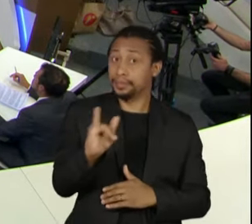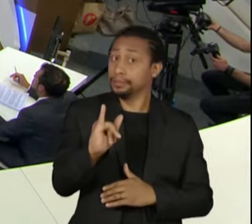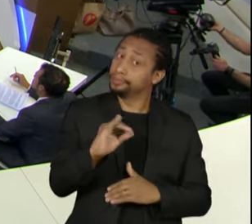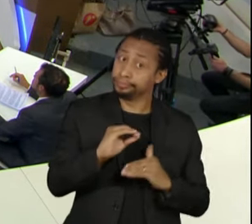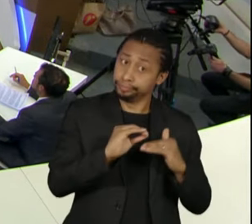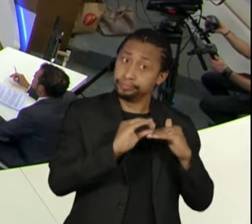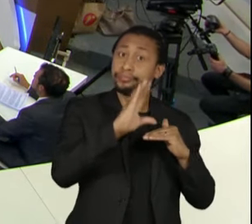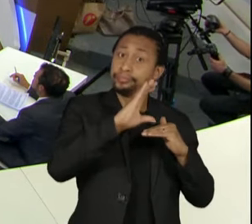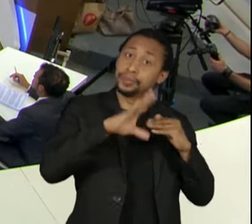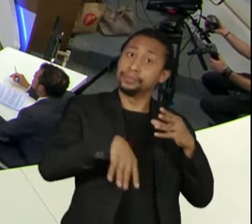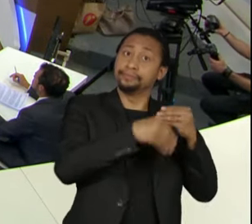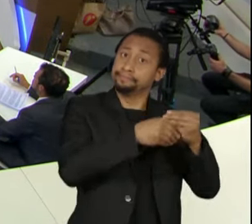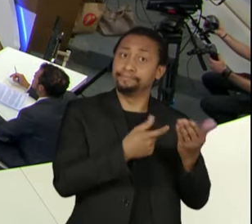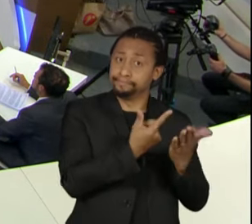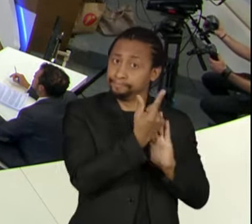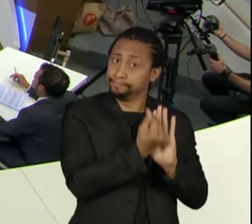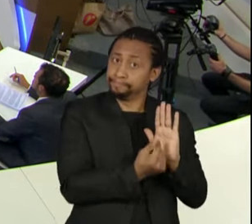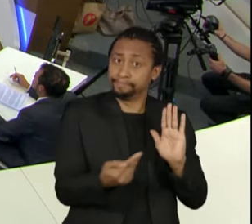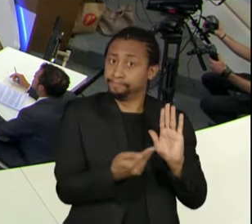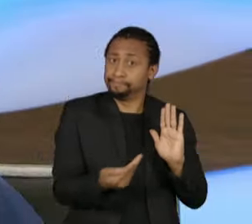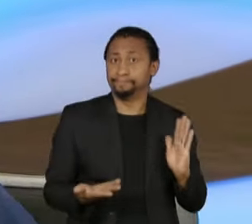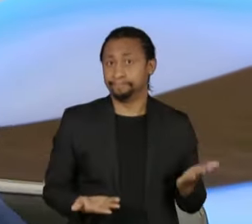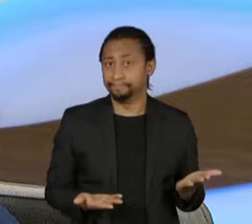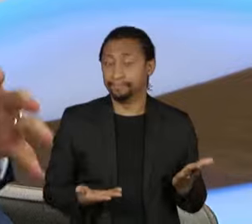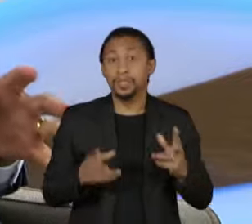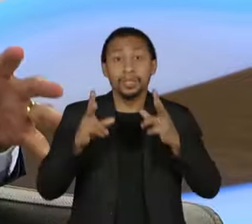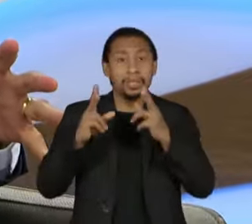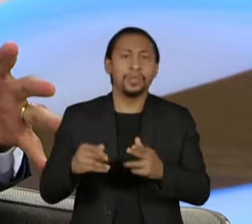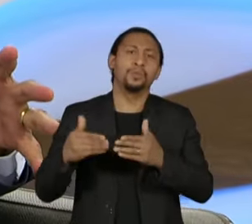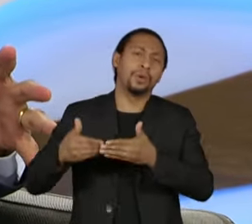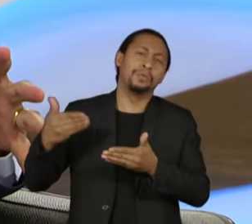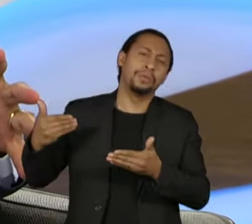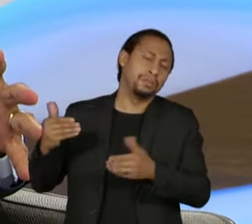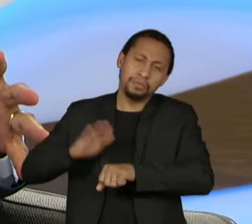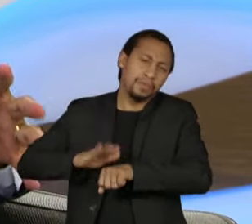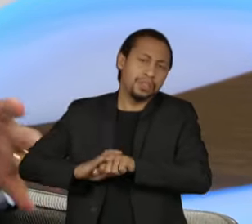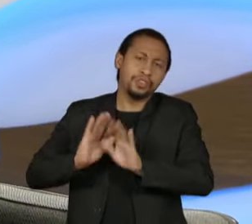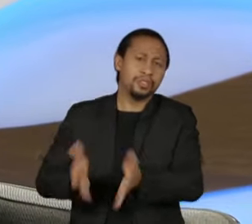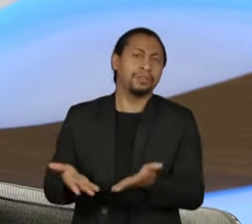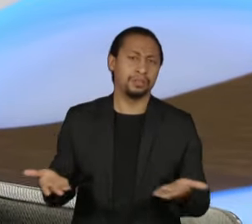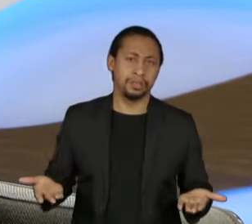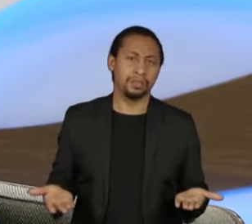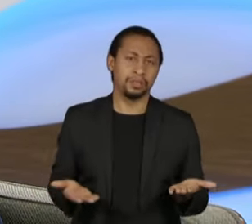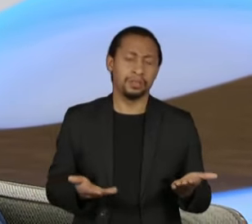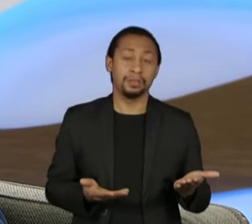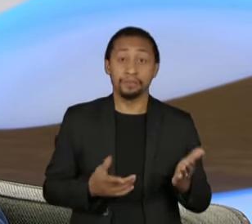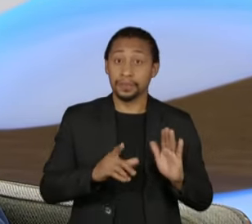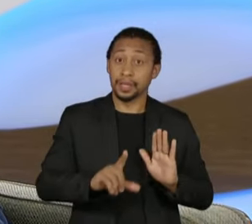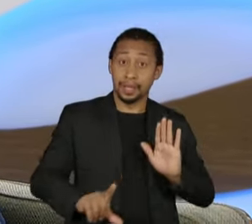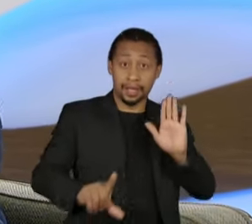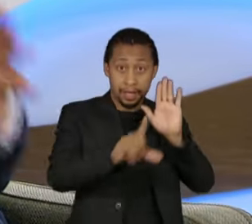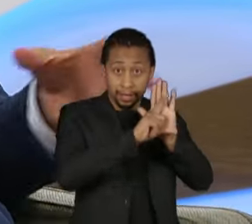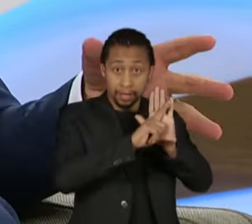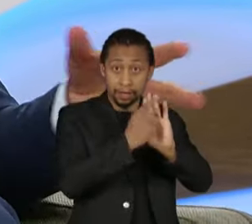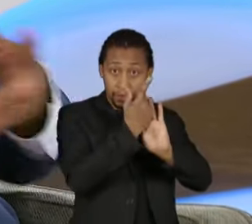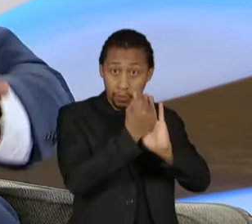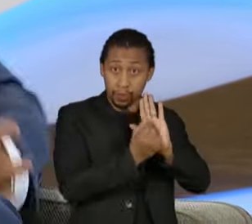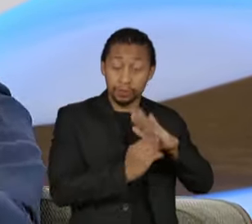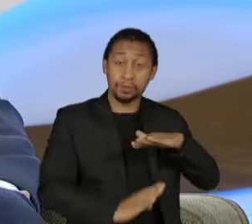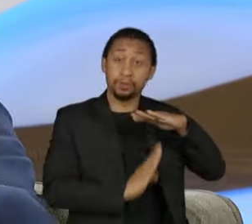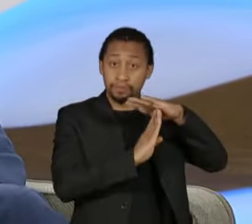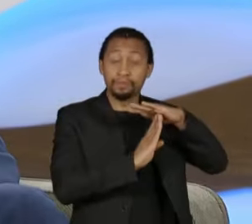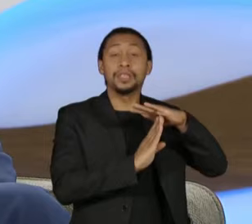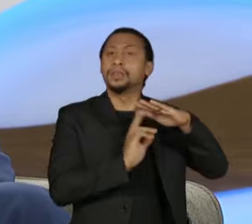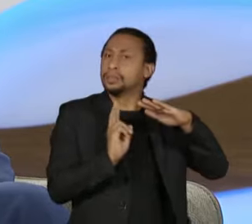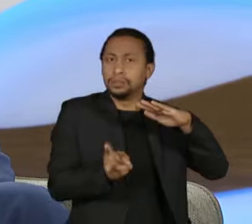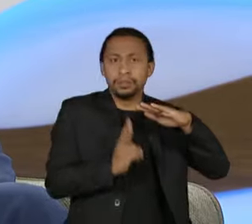Do jeito que fizeram o extra teto várias coisas. A lei do teto, todo ano teve ou não